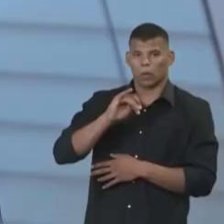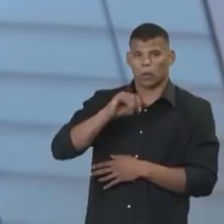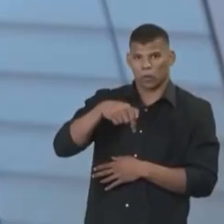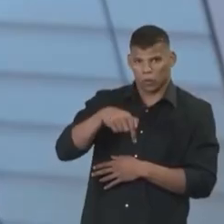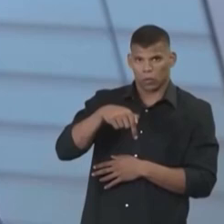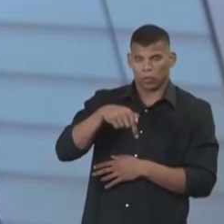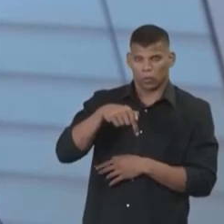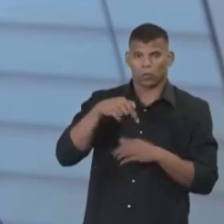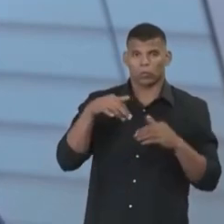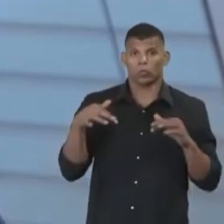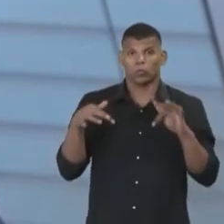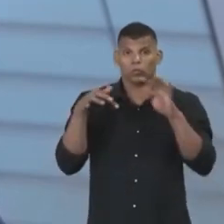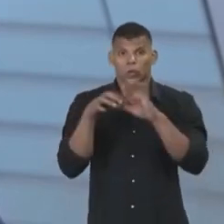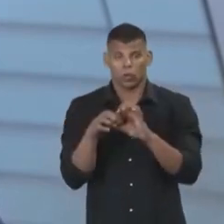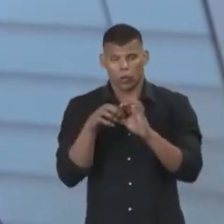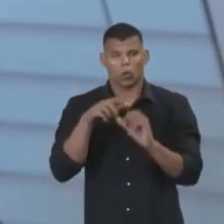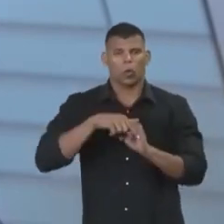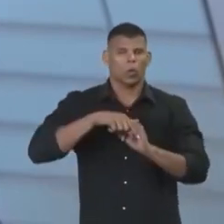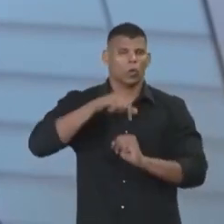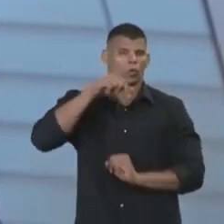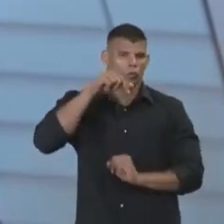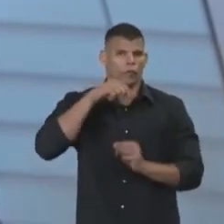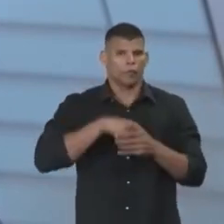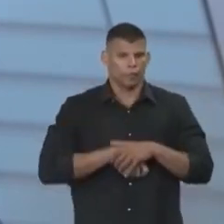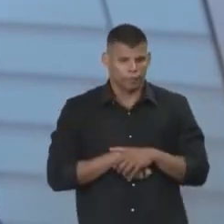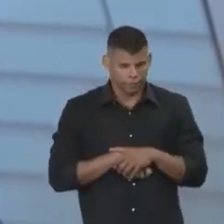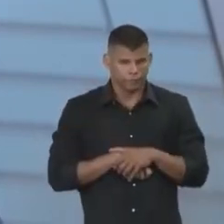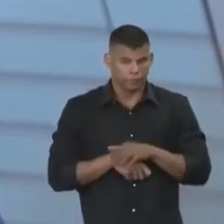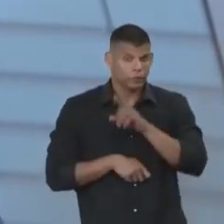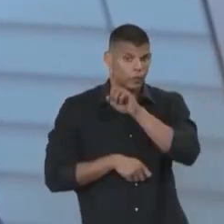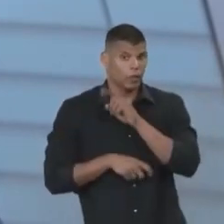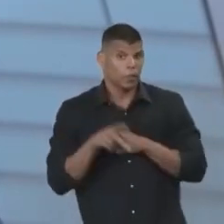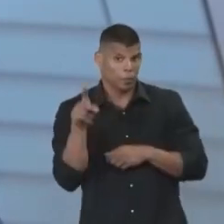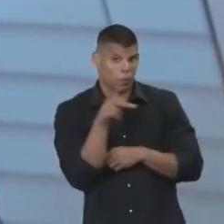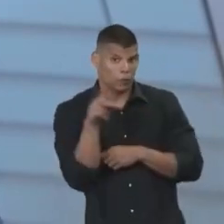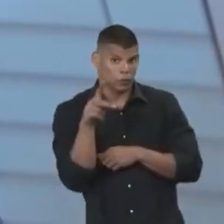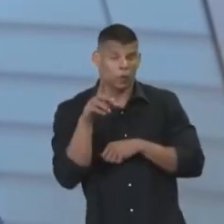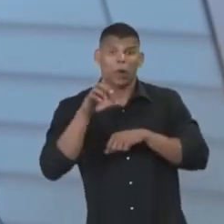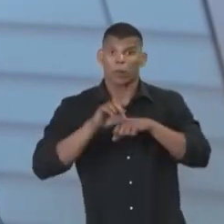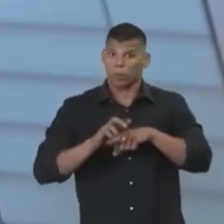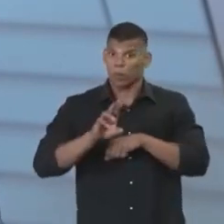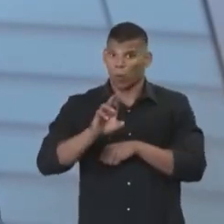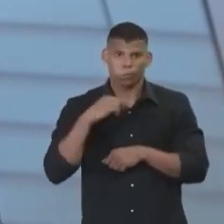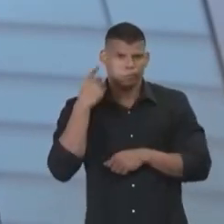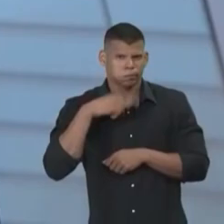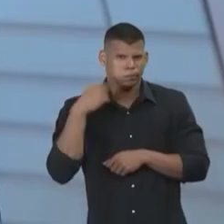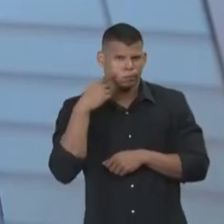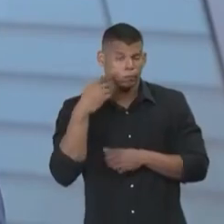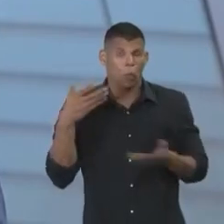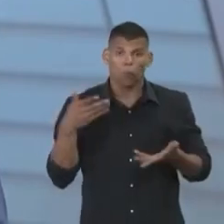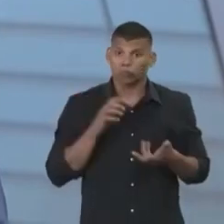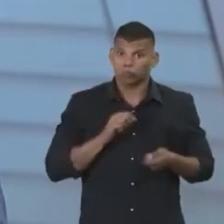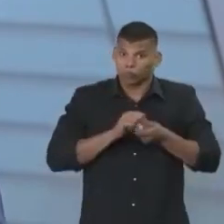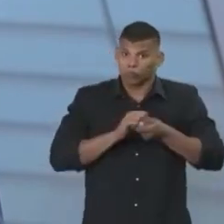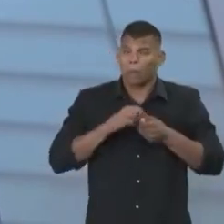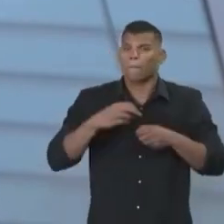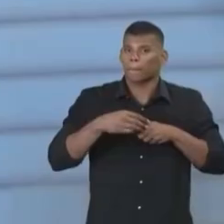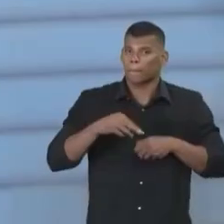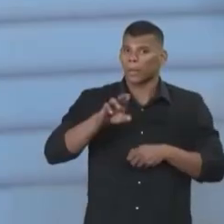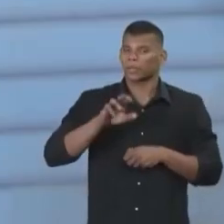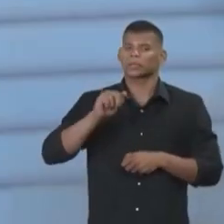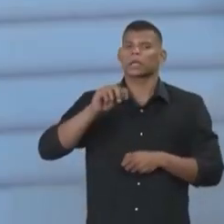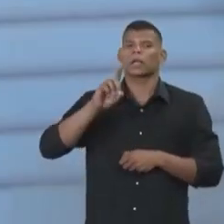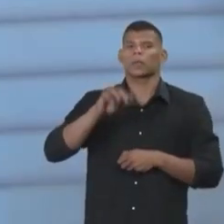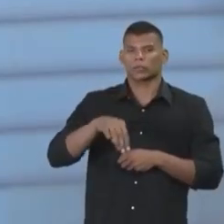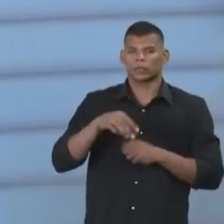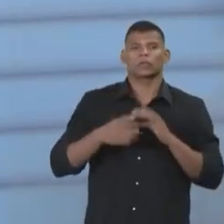vinculado à Unifor. Ela é professora da Unifor, doutora em Direito. Ela está aqui comigo. Ela também tem mestrado em Administração